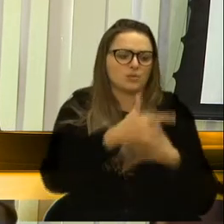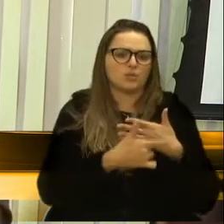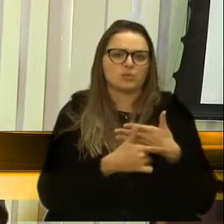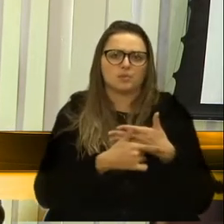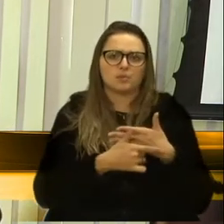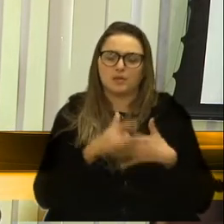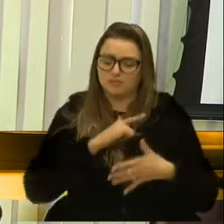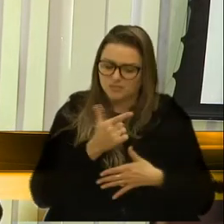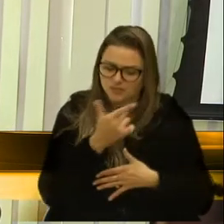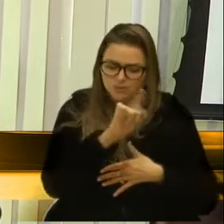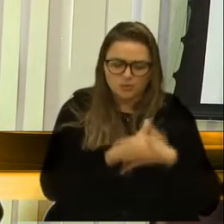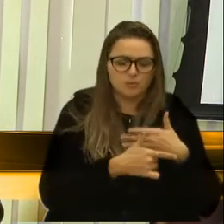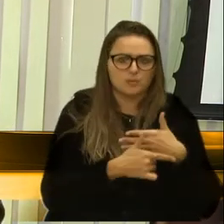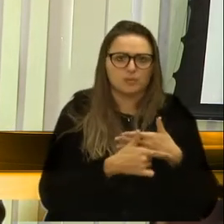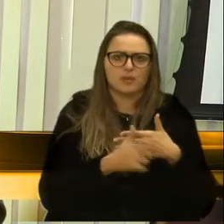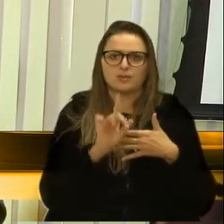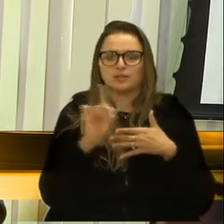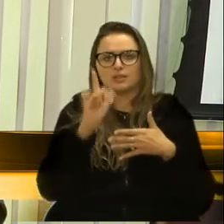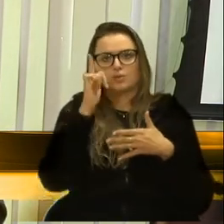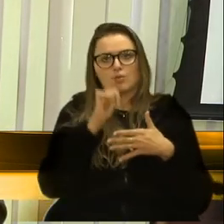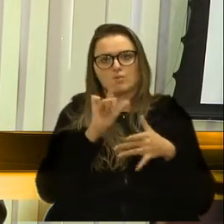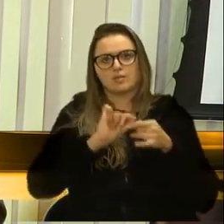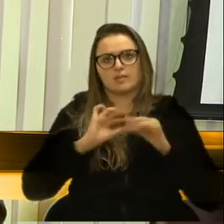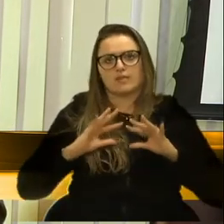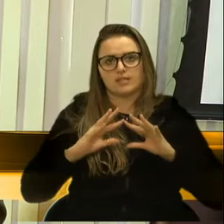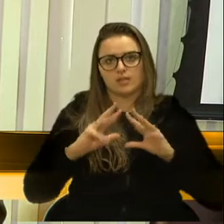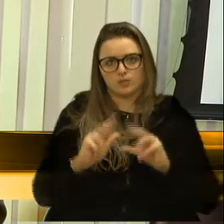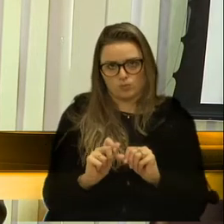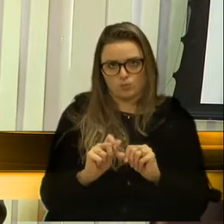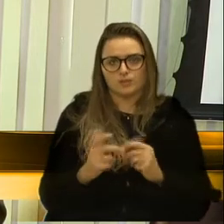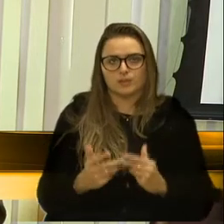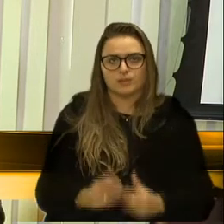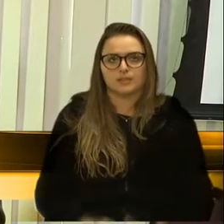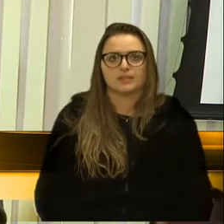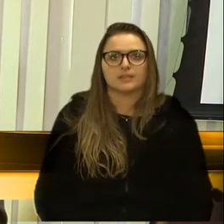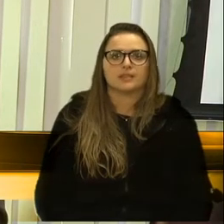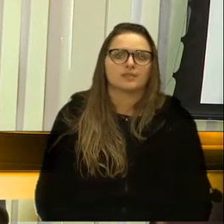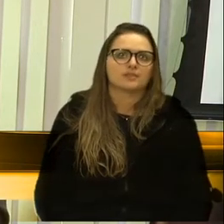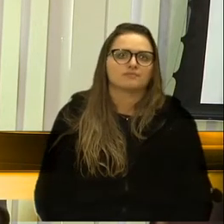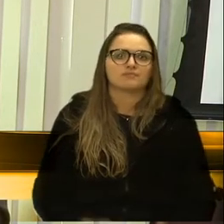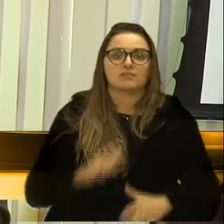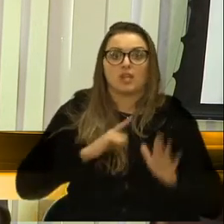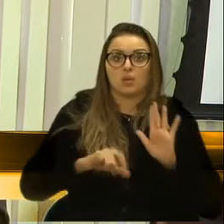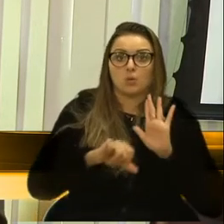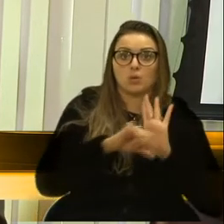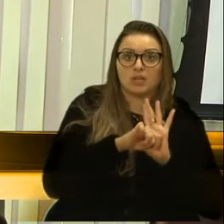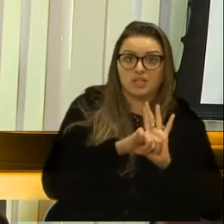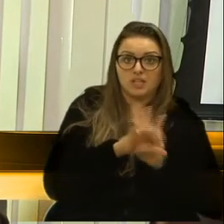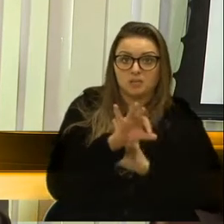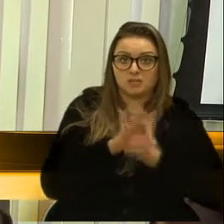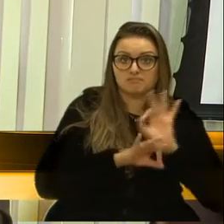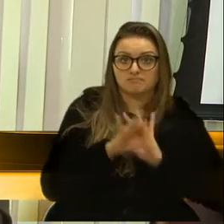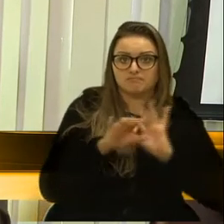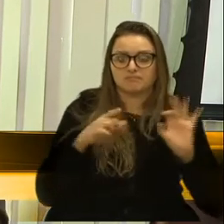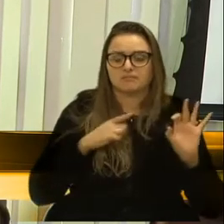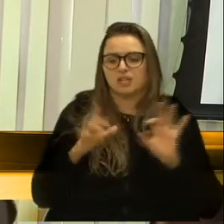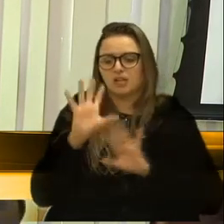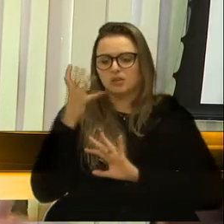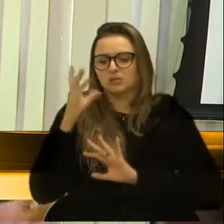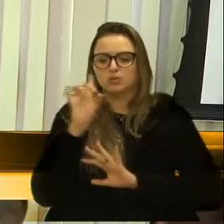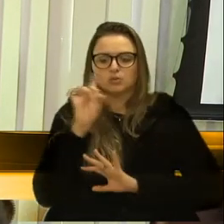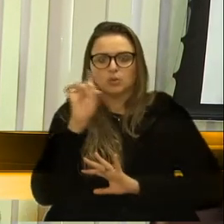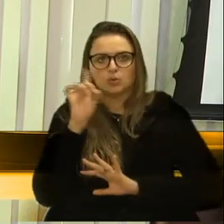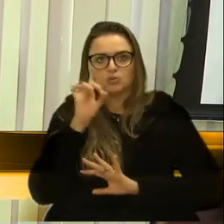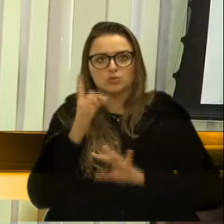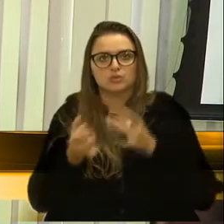Tem outras funções que não estão dando conta. Que não estão dando conta. Está o crime organizado, está aí acontecendo coisa diariamente no